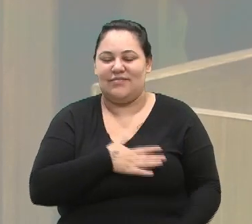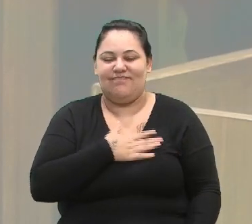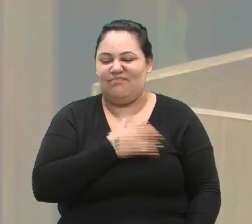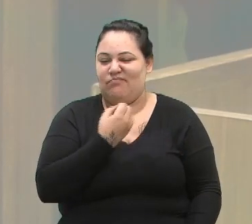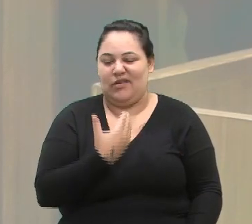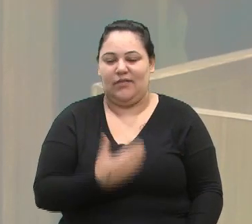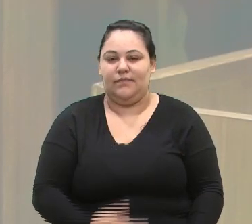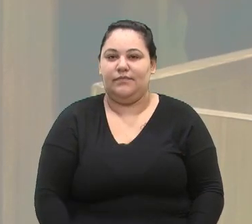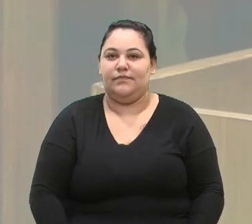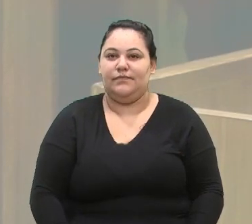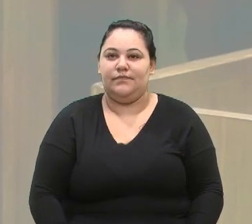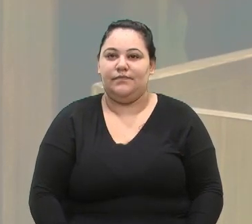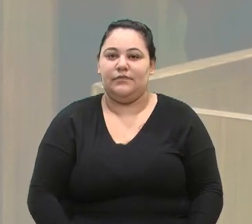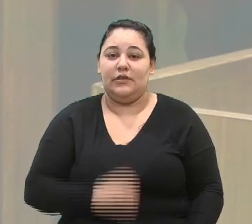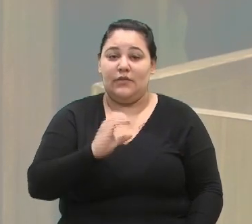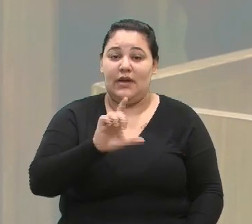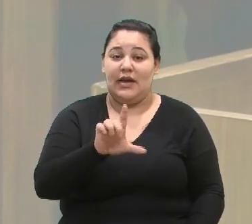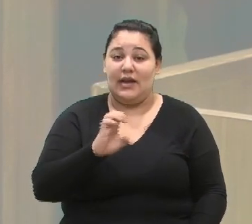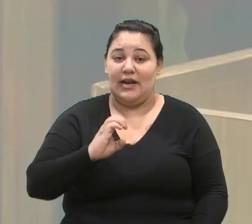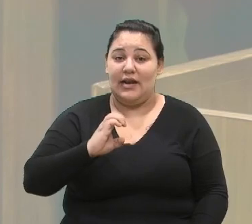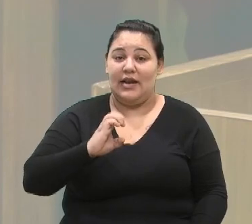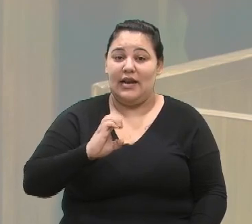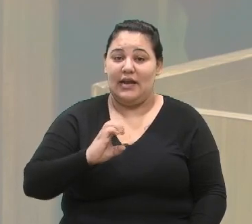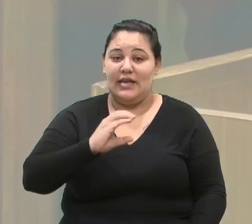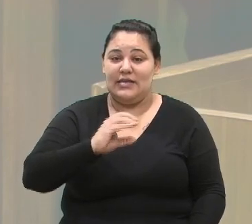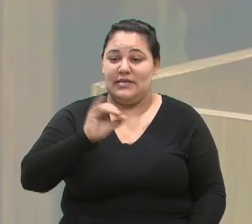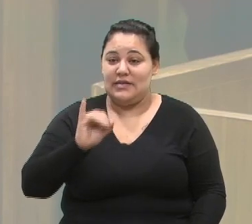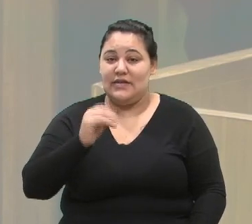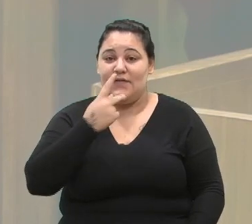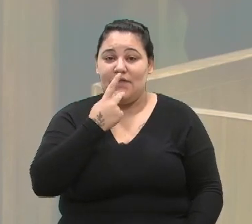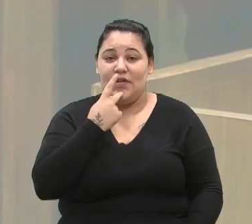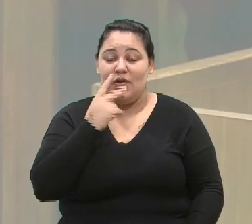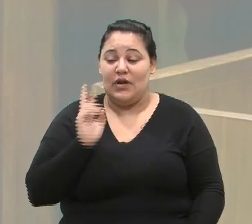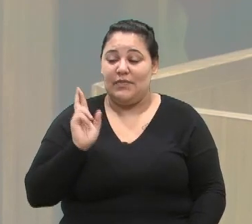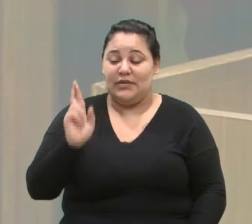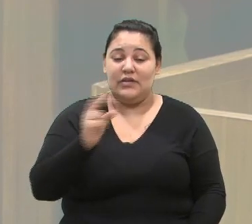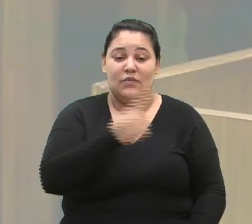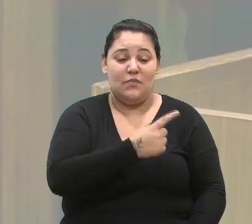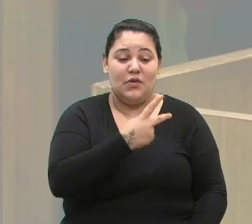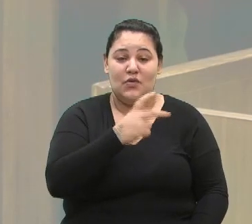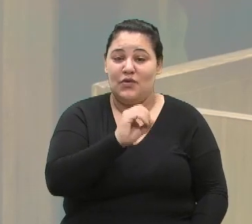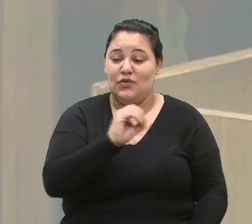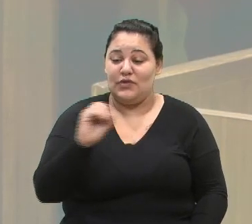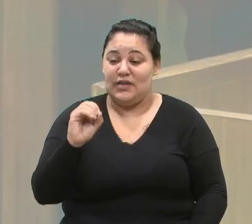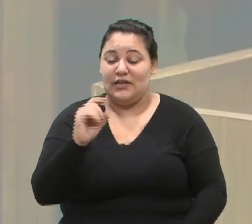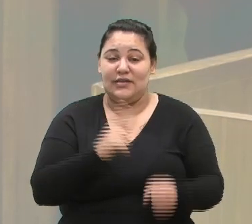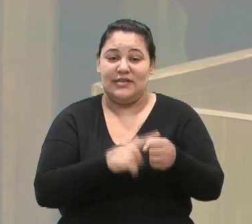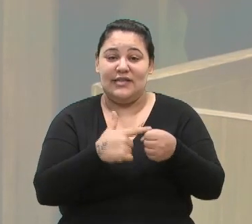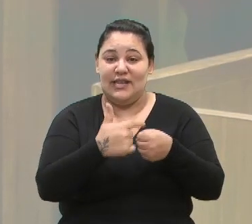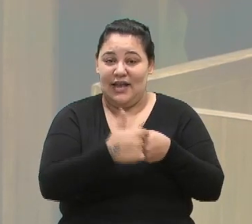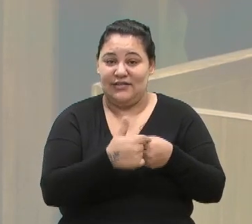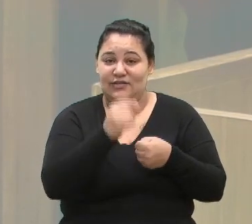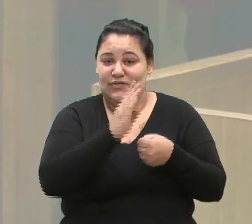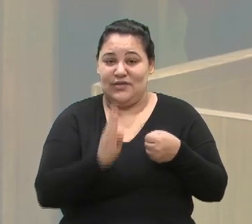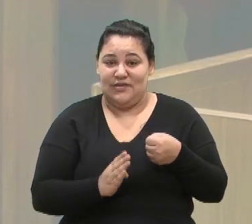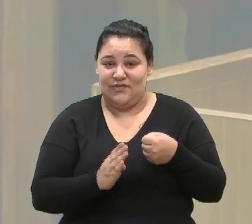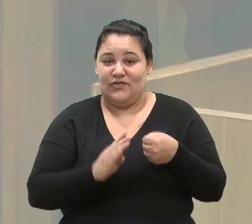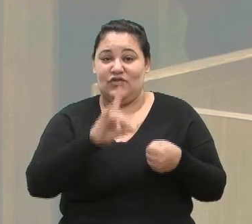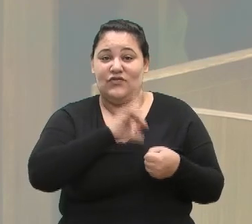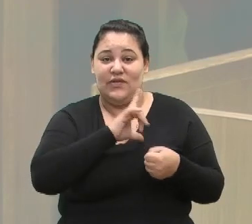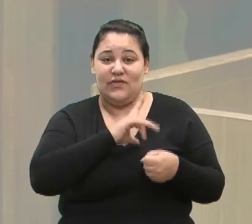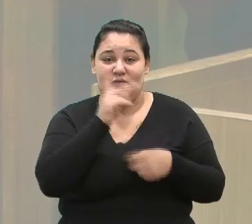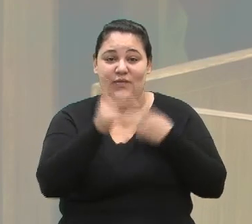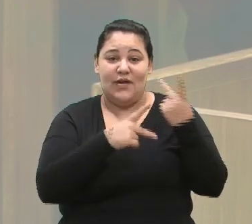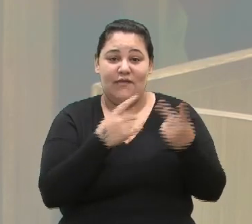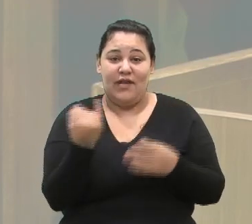Queimado, a Clessi Veronese foi a que falou em nome dos 1.200 municípios. Tivemos uma fala importante